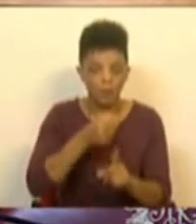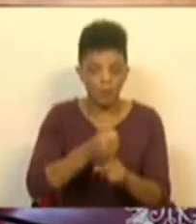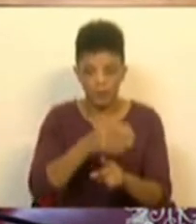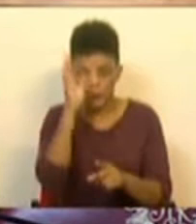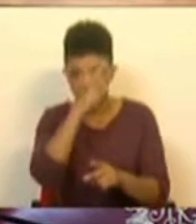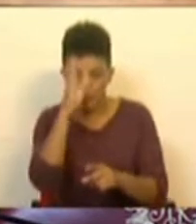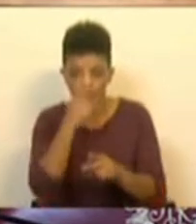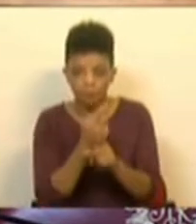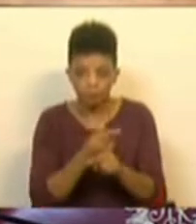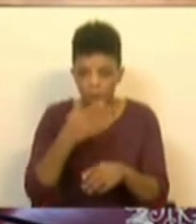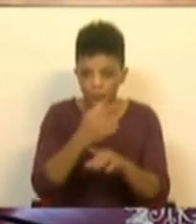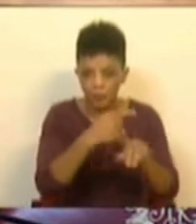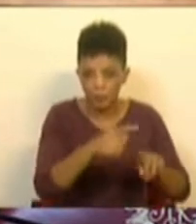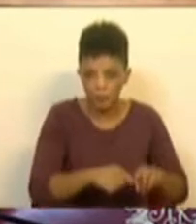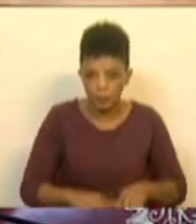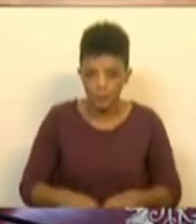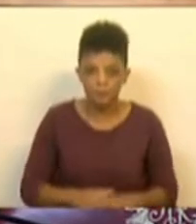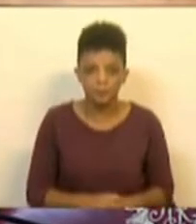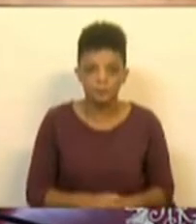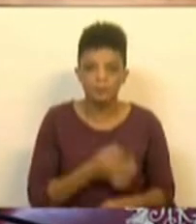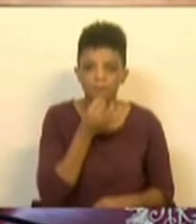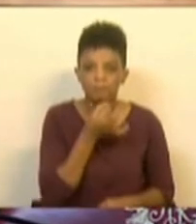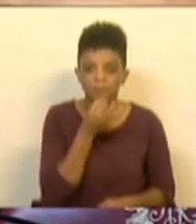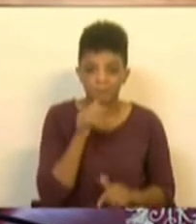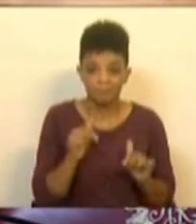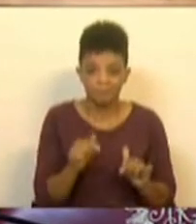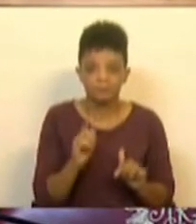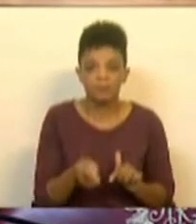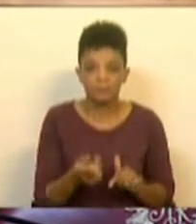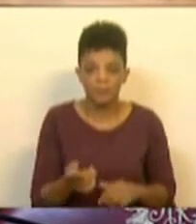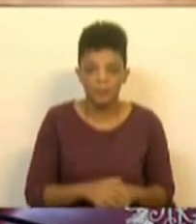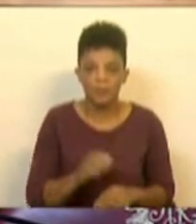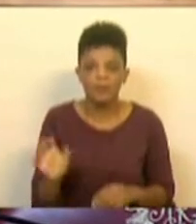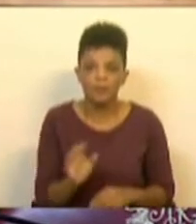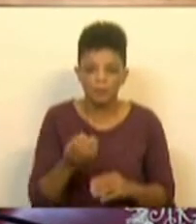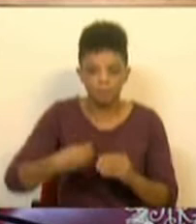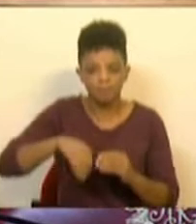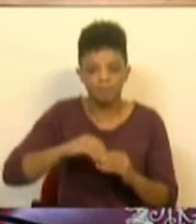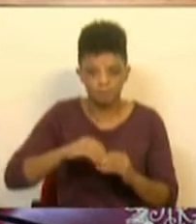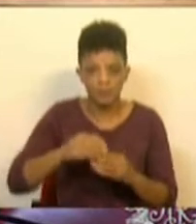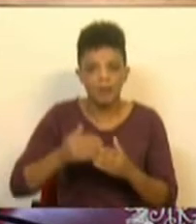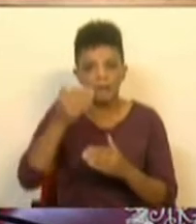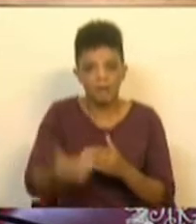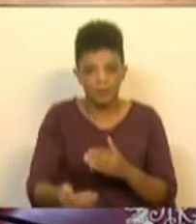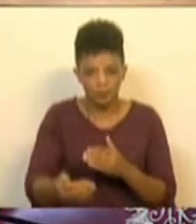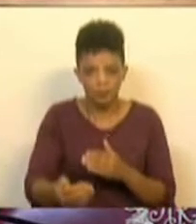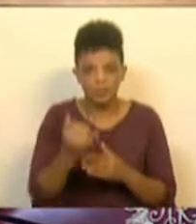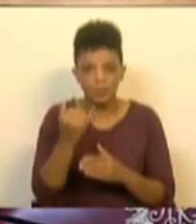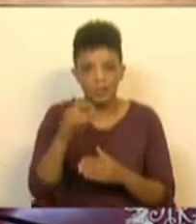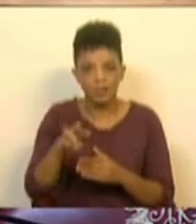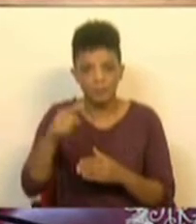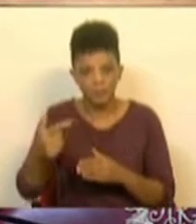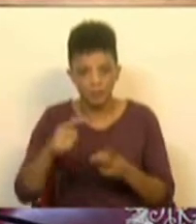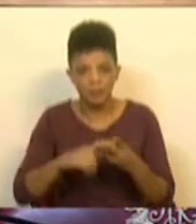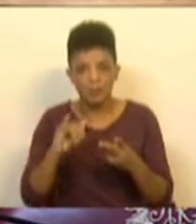evasão em diferentes instrumentos, falarei aqui em concreto do modo como complementamos estes avanços em sede de IMT